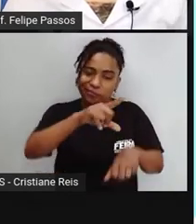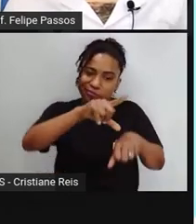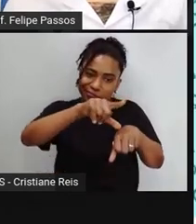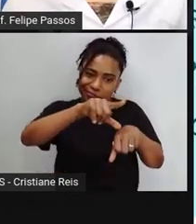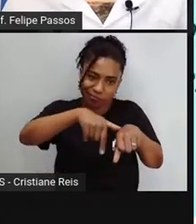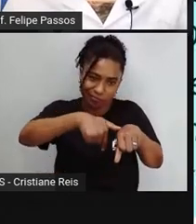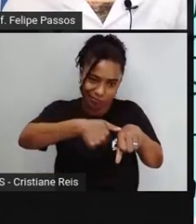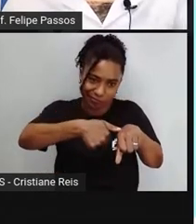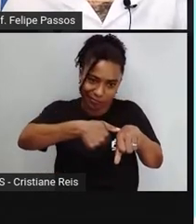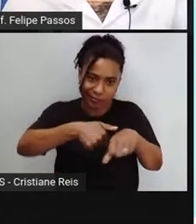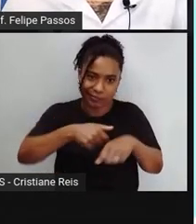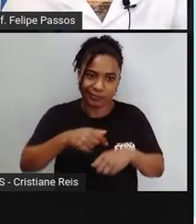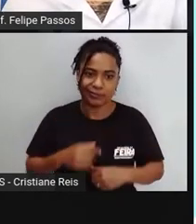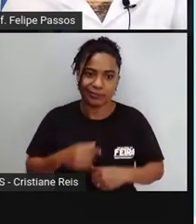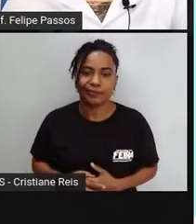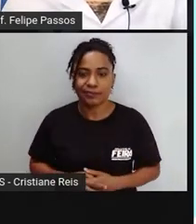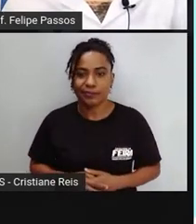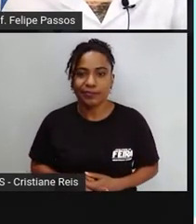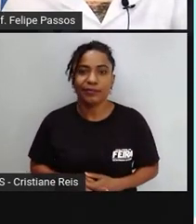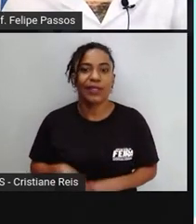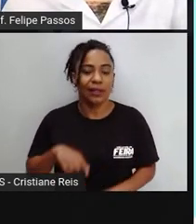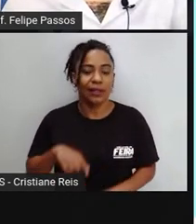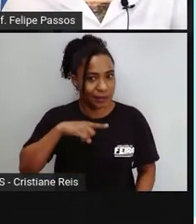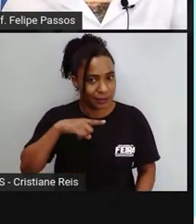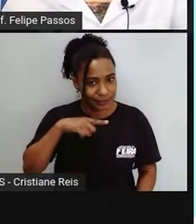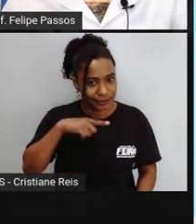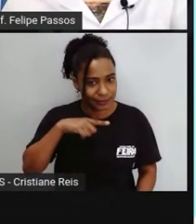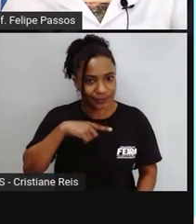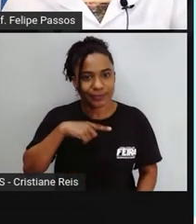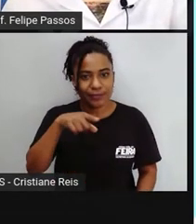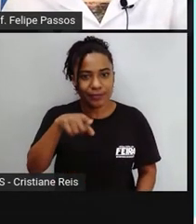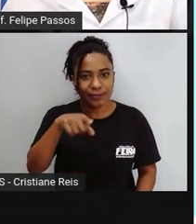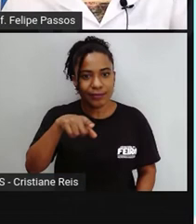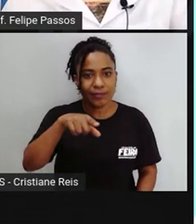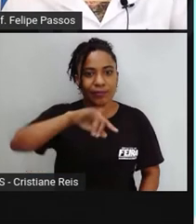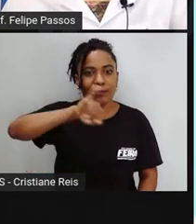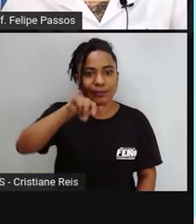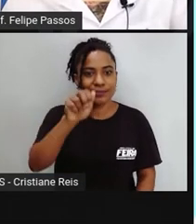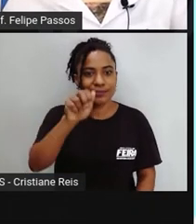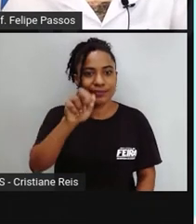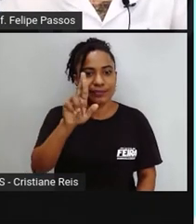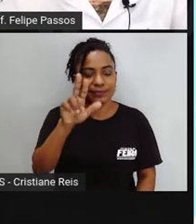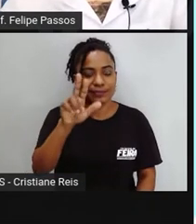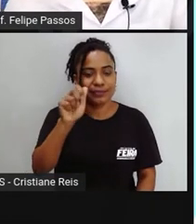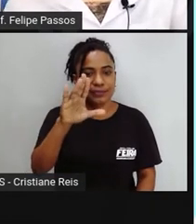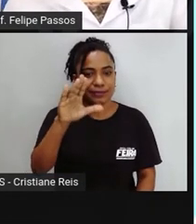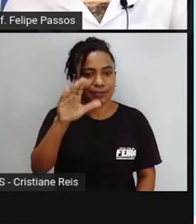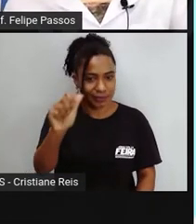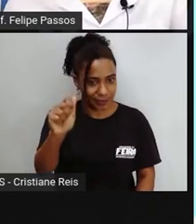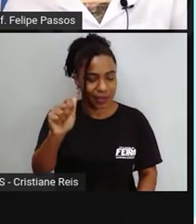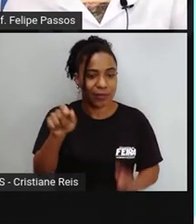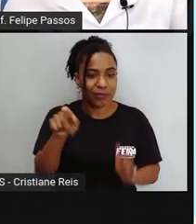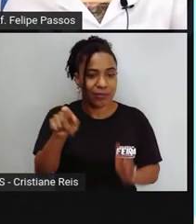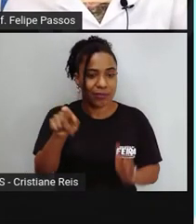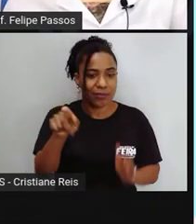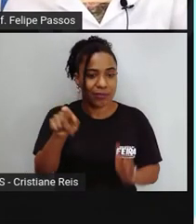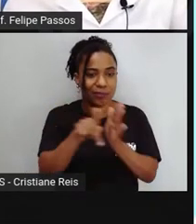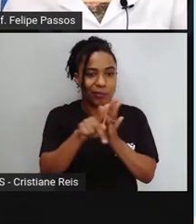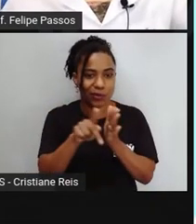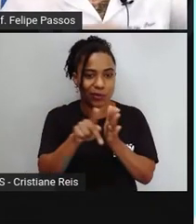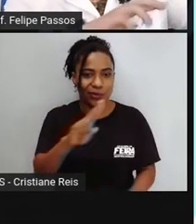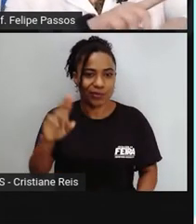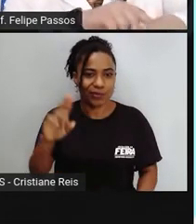A jararaca também são várias espécies de jararaca, do gênero Botrops. No lugar da picada, tem dor,